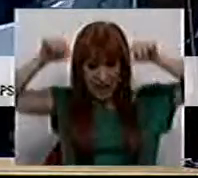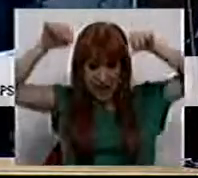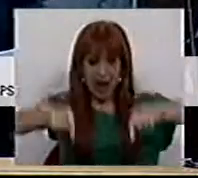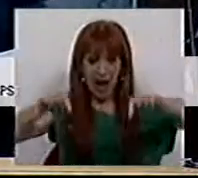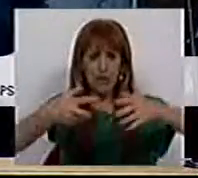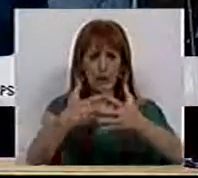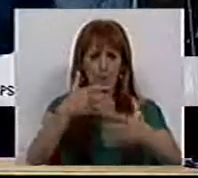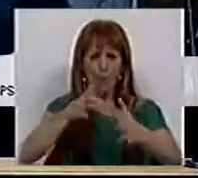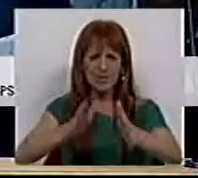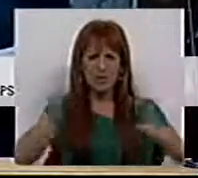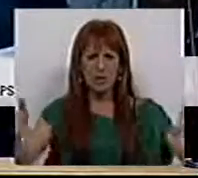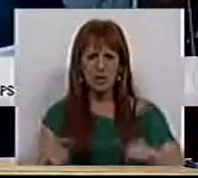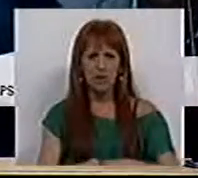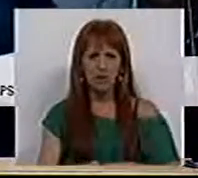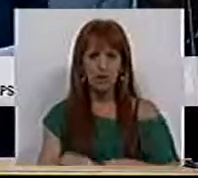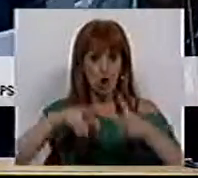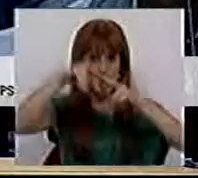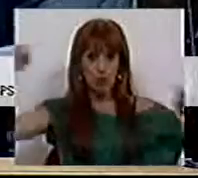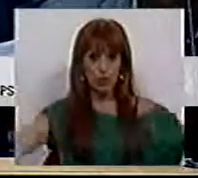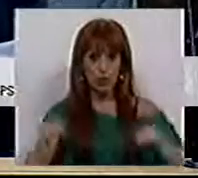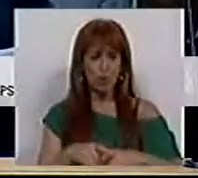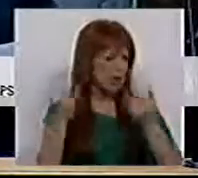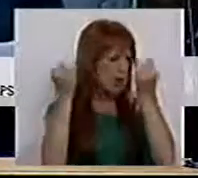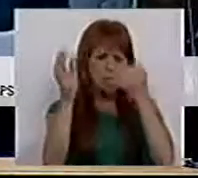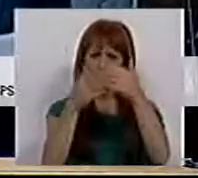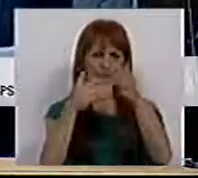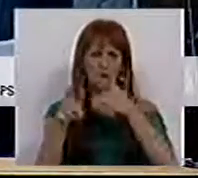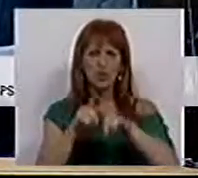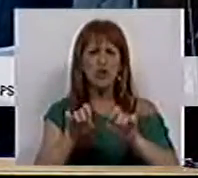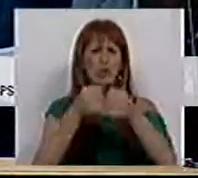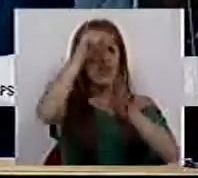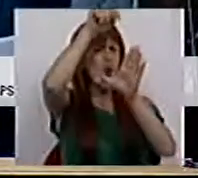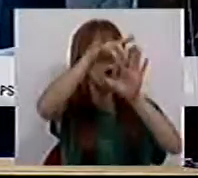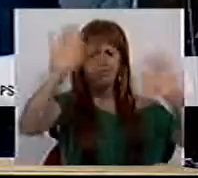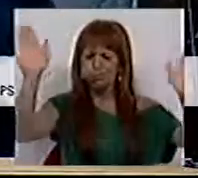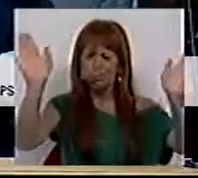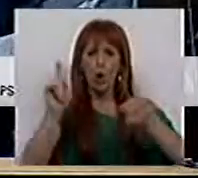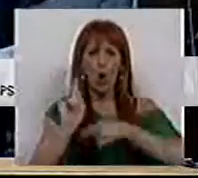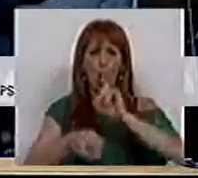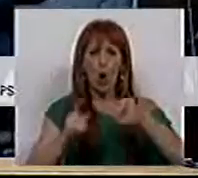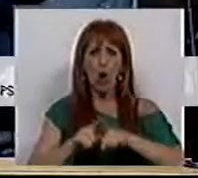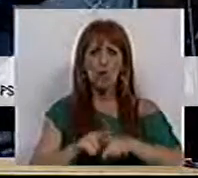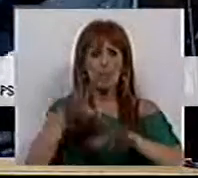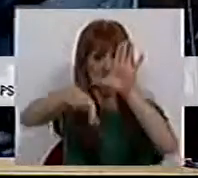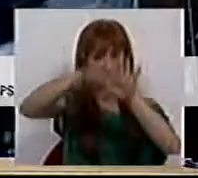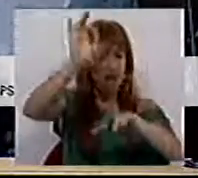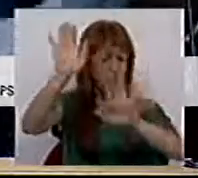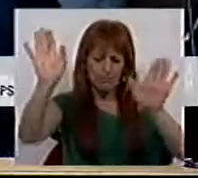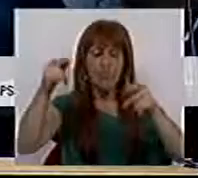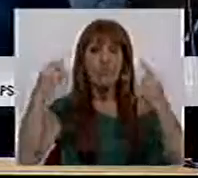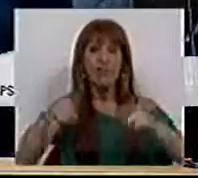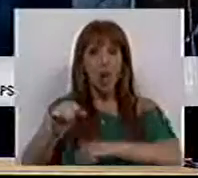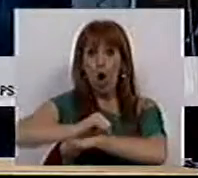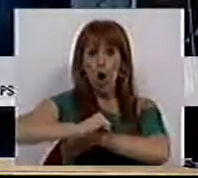aqui sublinhado. E os municípios, independentemente dos partidos pelos quais foram eleitos,